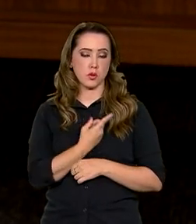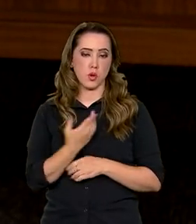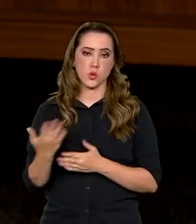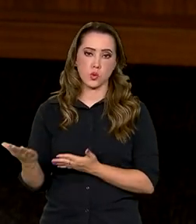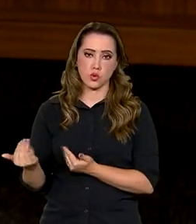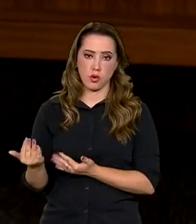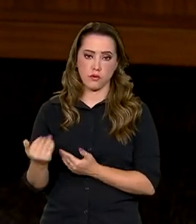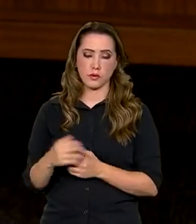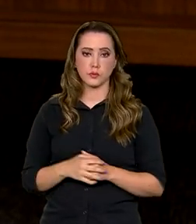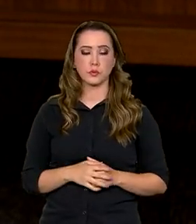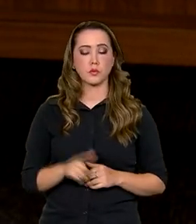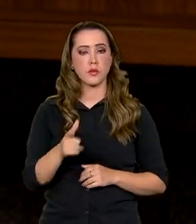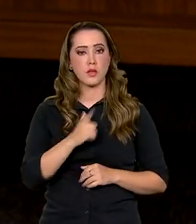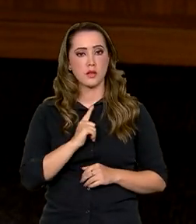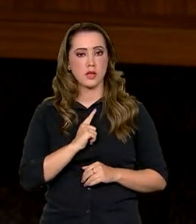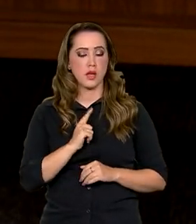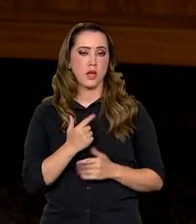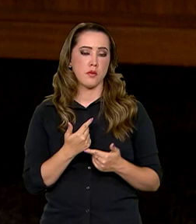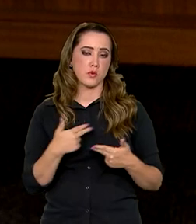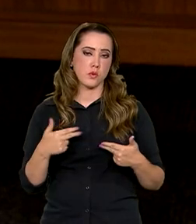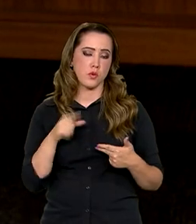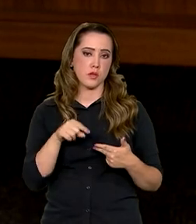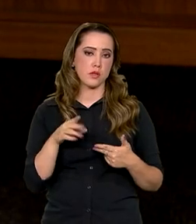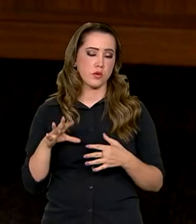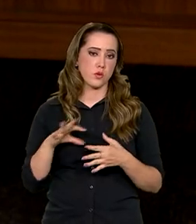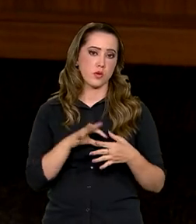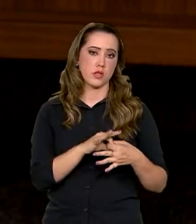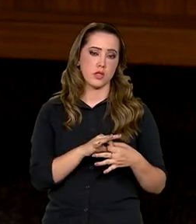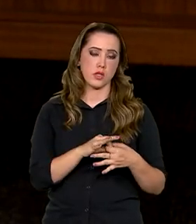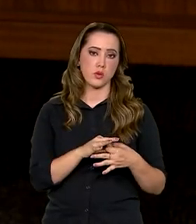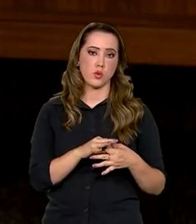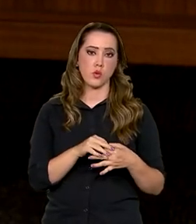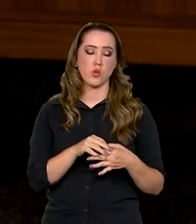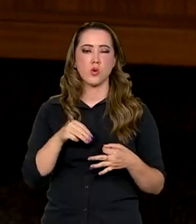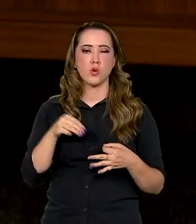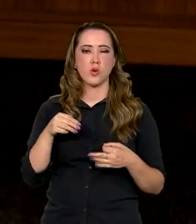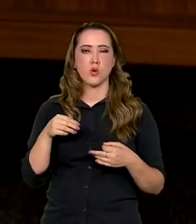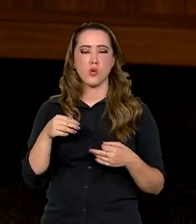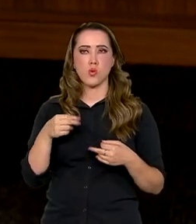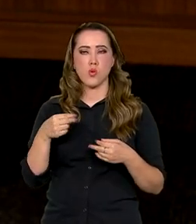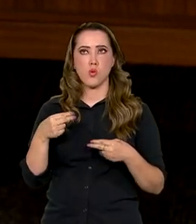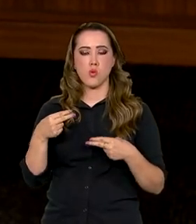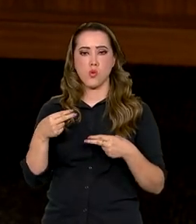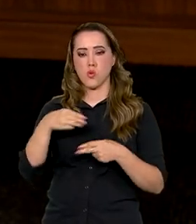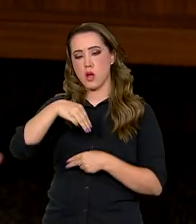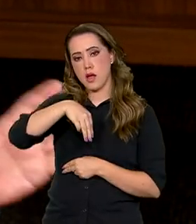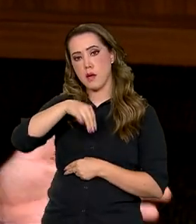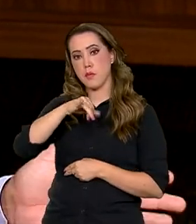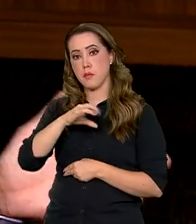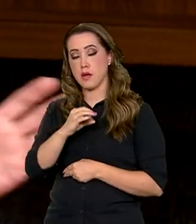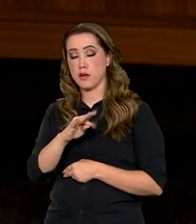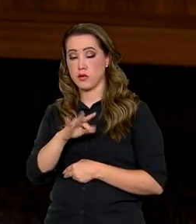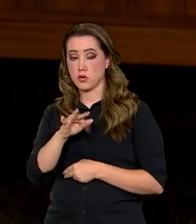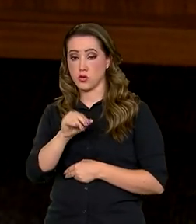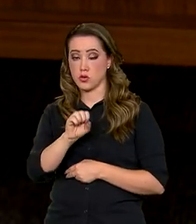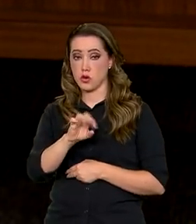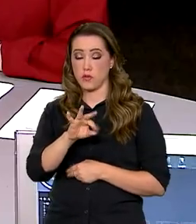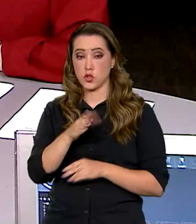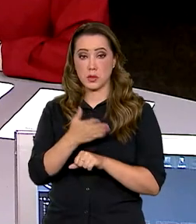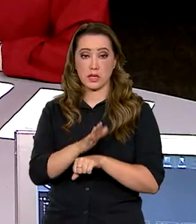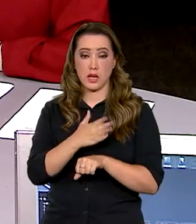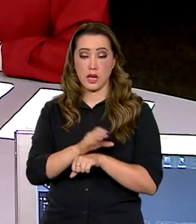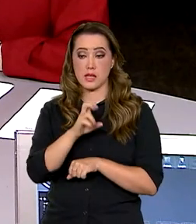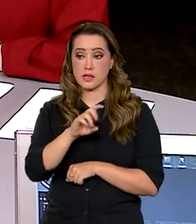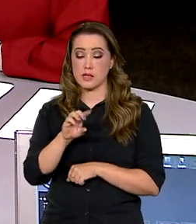juventude, temos um produto em parceria com a Microsoft para formar 5,5 milhões de pessoas até 2026.